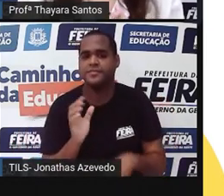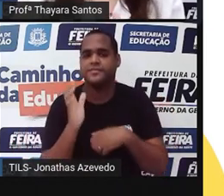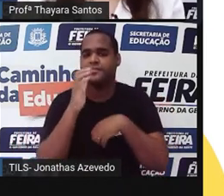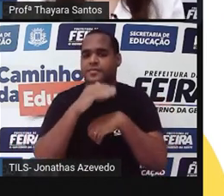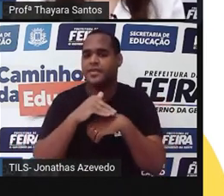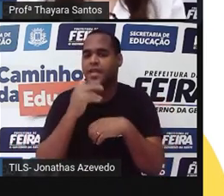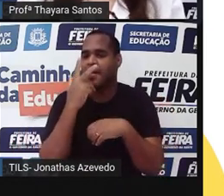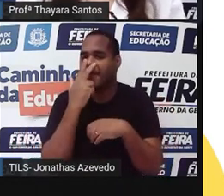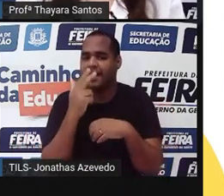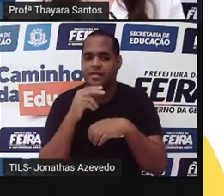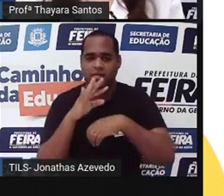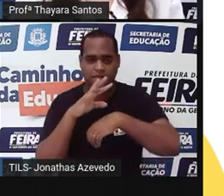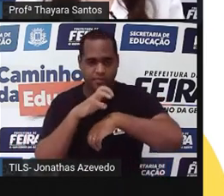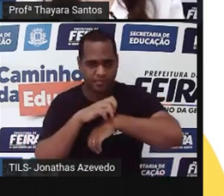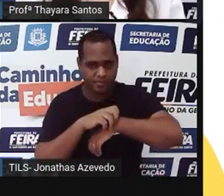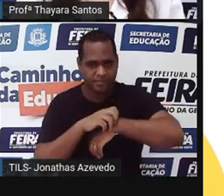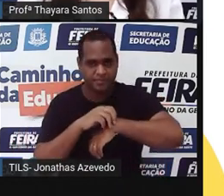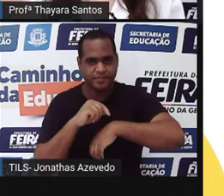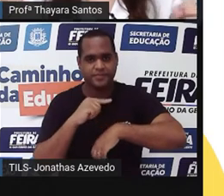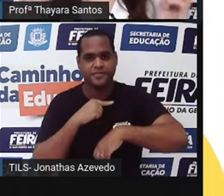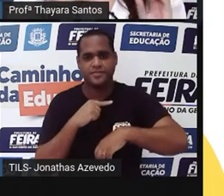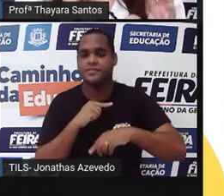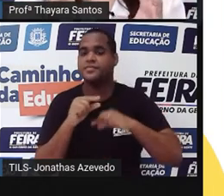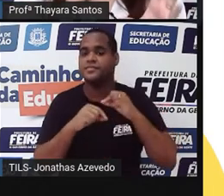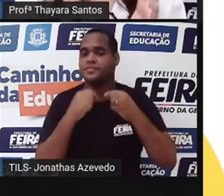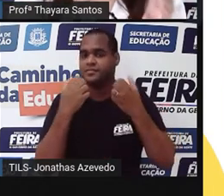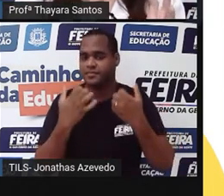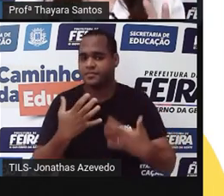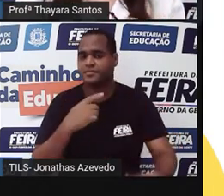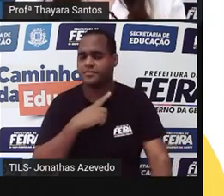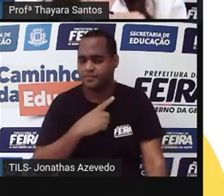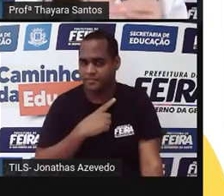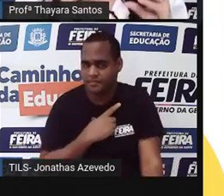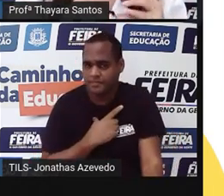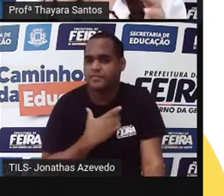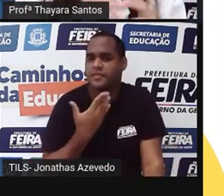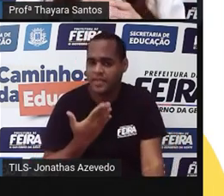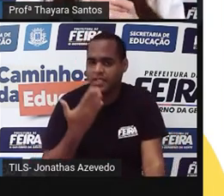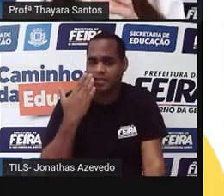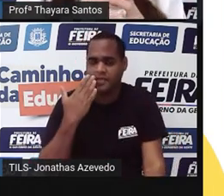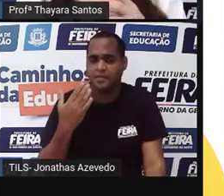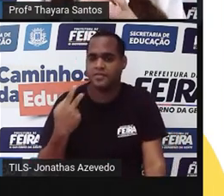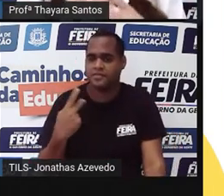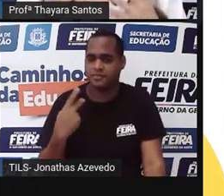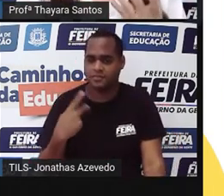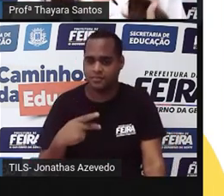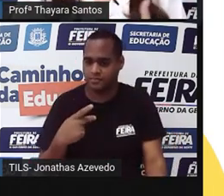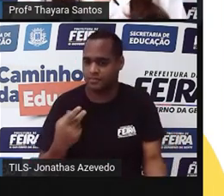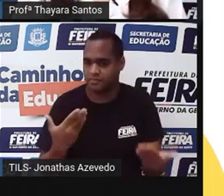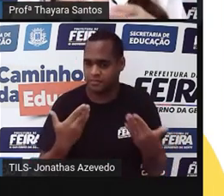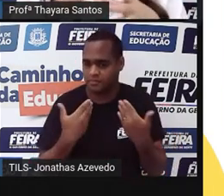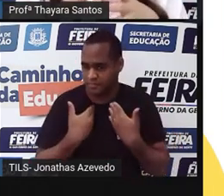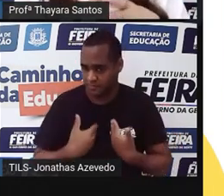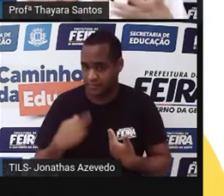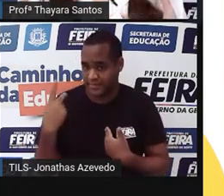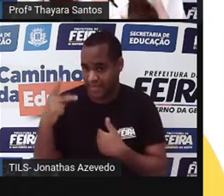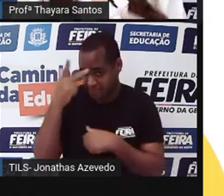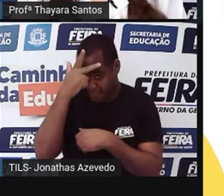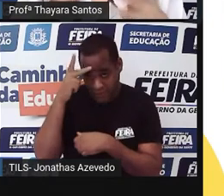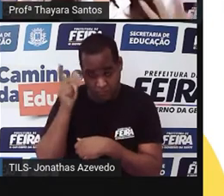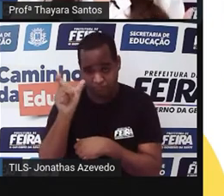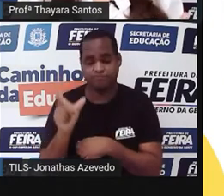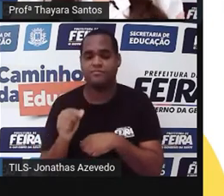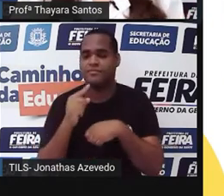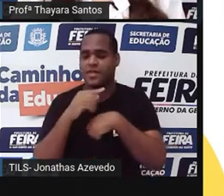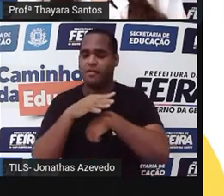anticoagulante. Isso vai fazer com que aqueles trombos que estão formados ali no sangue daquela pessoa, né? Aqueles coágulos de